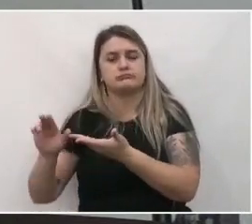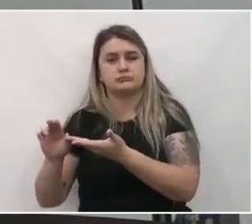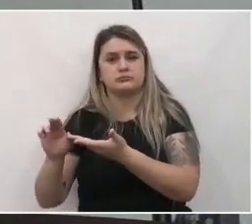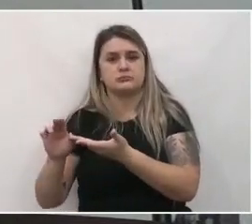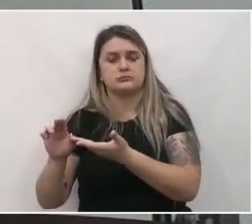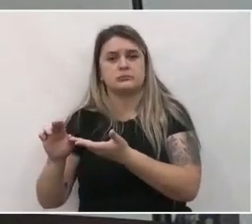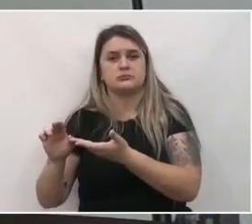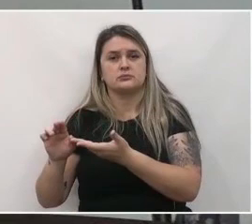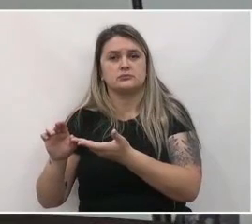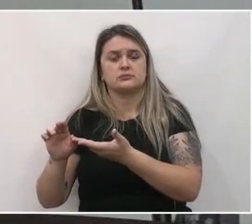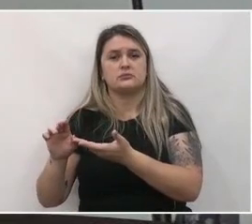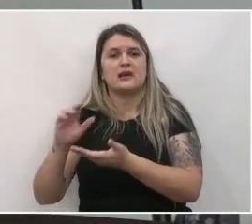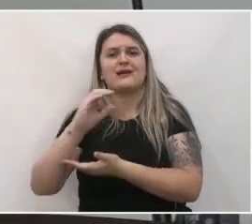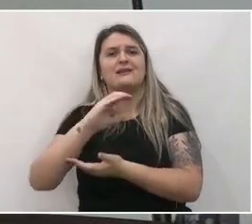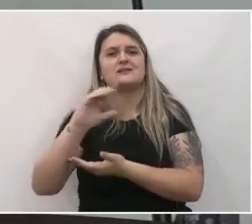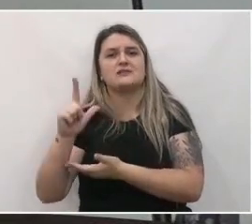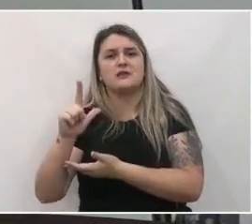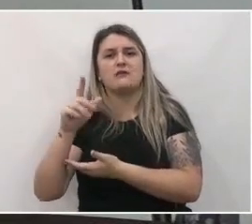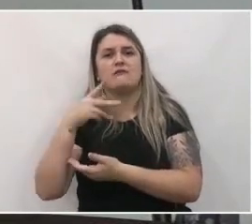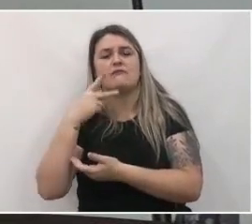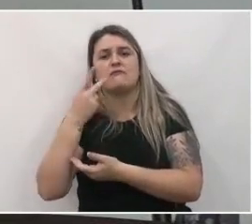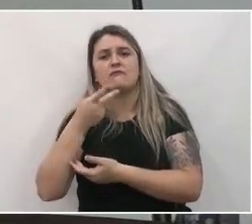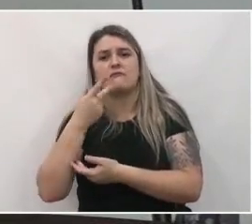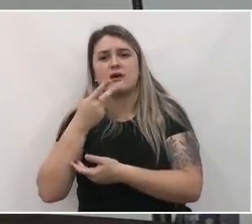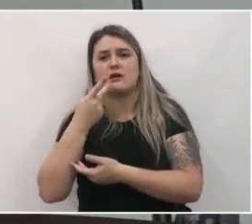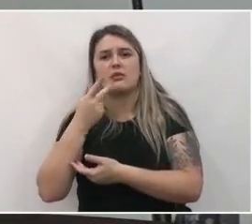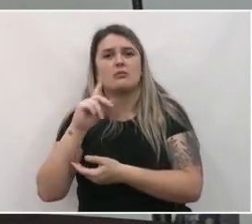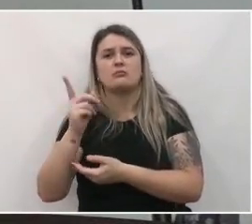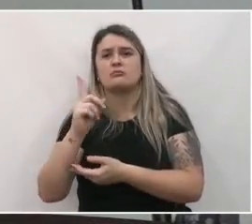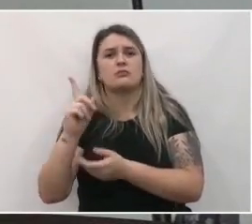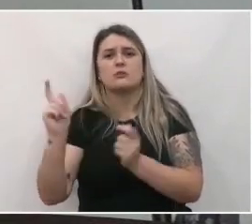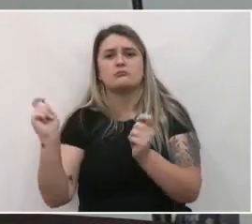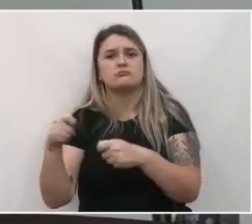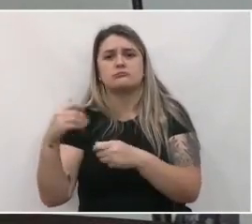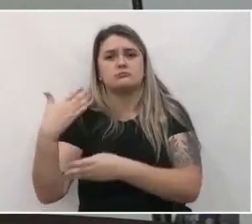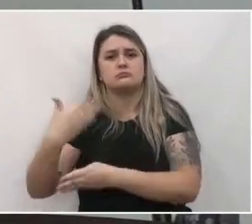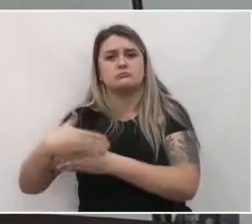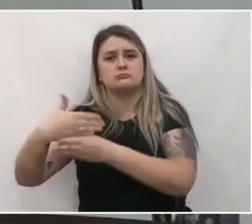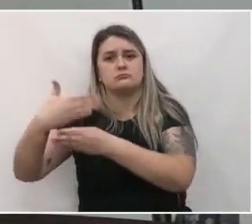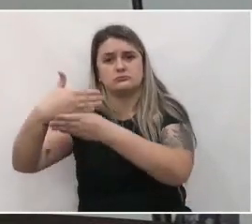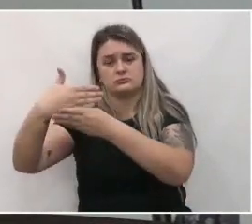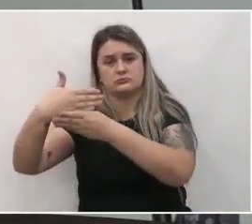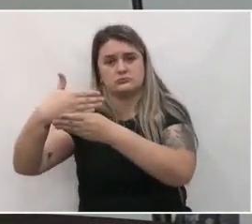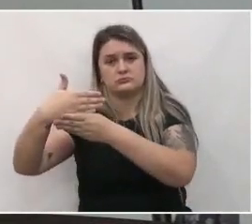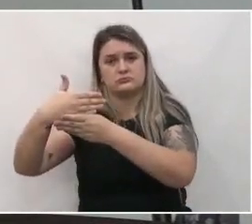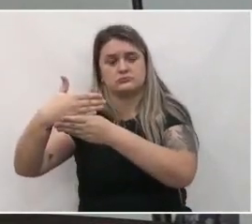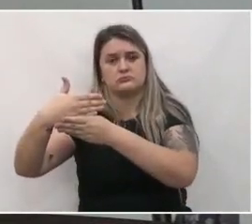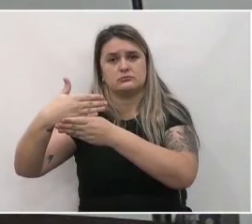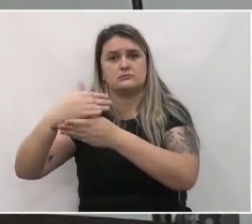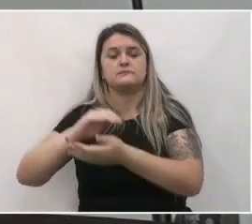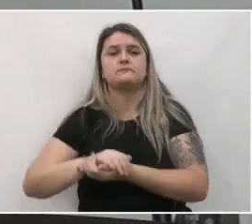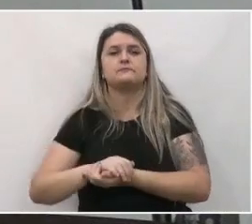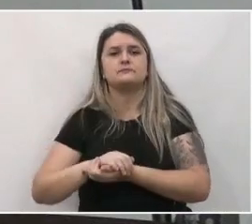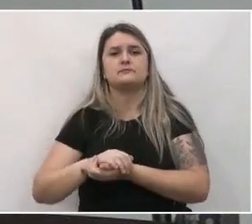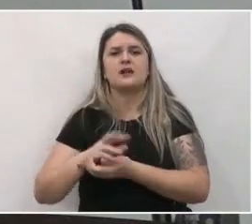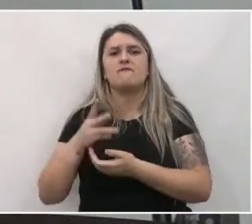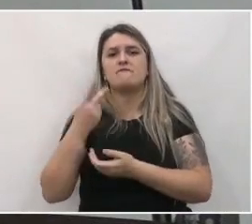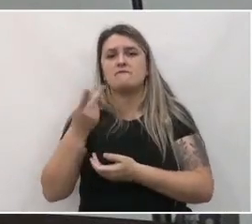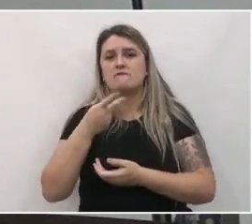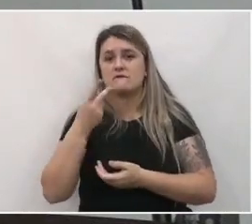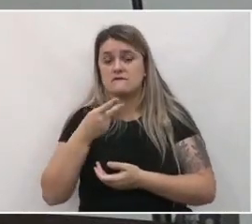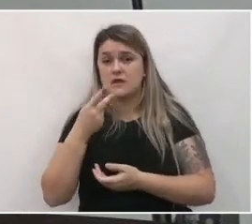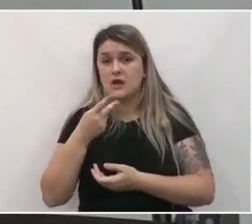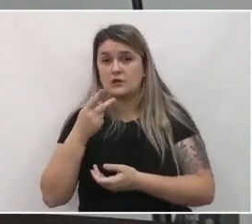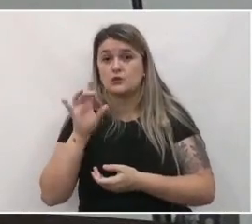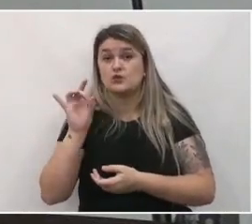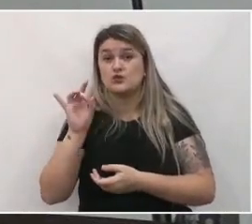e que pela classificação atual de zoneamento não permitem construções? Ele esclarece, me refiro aos casos em